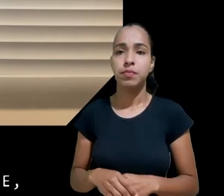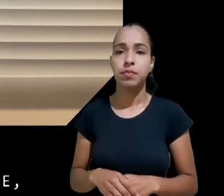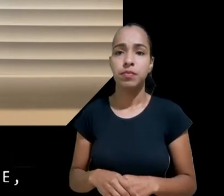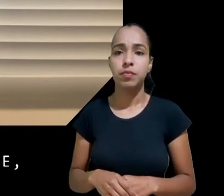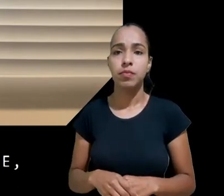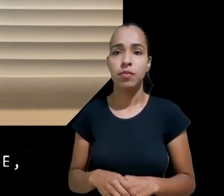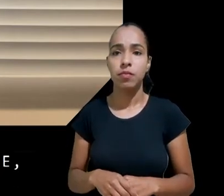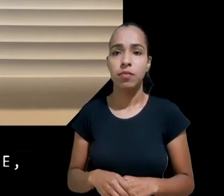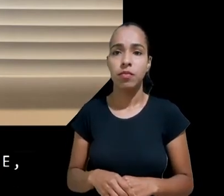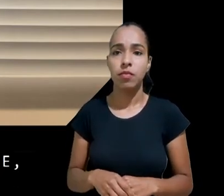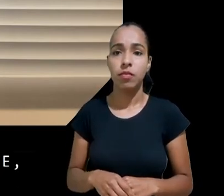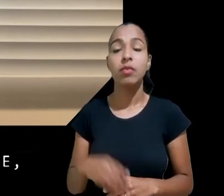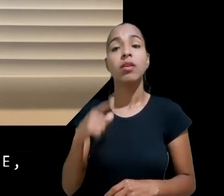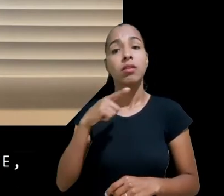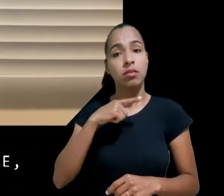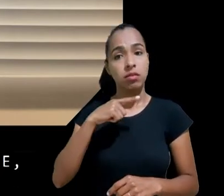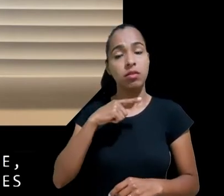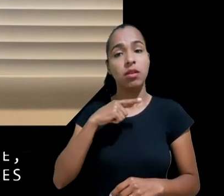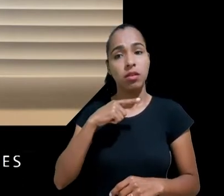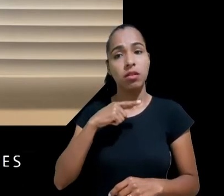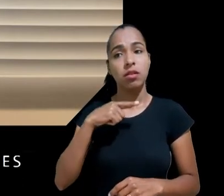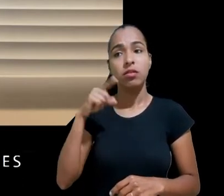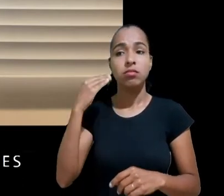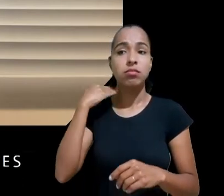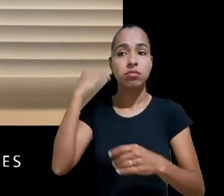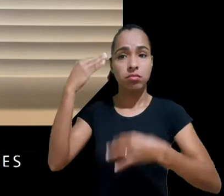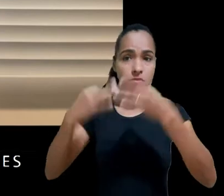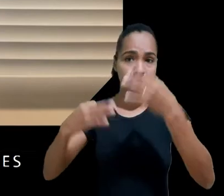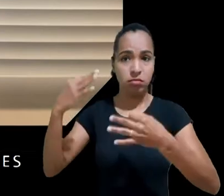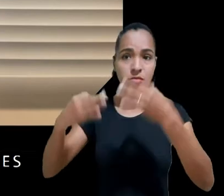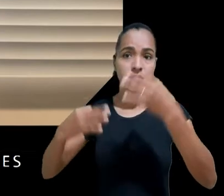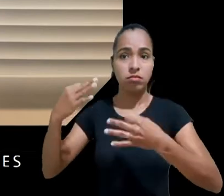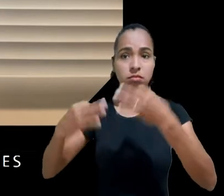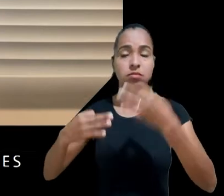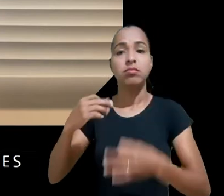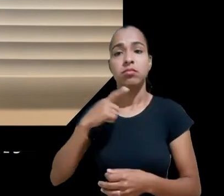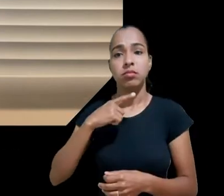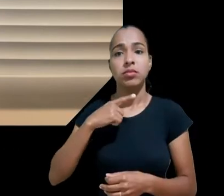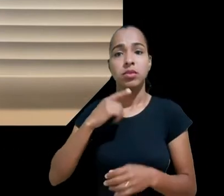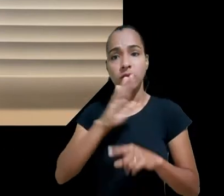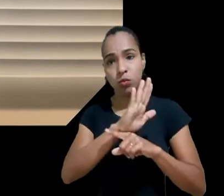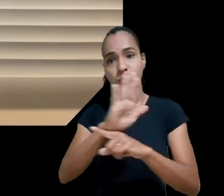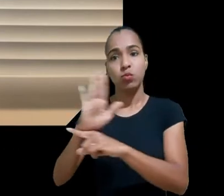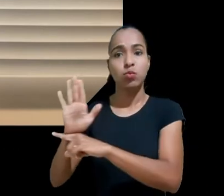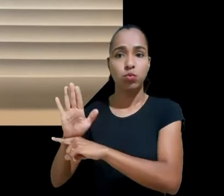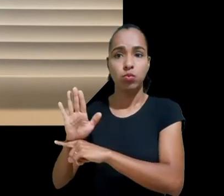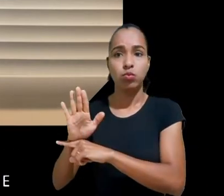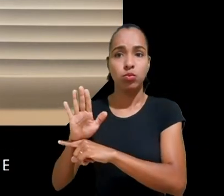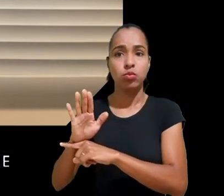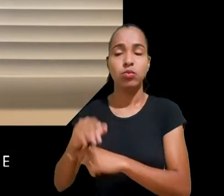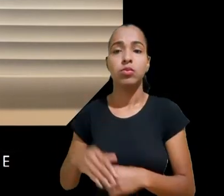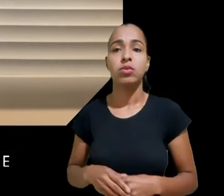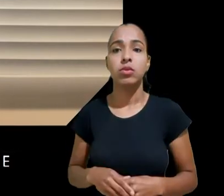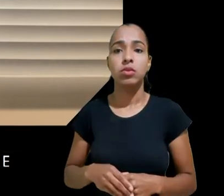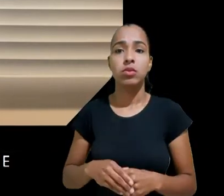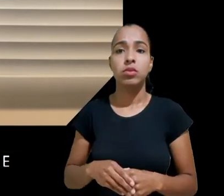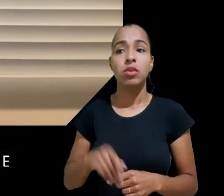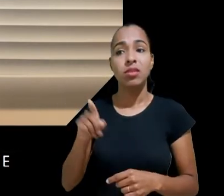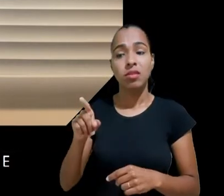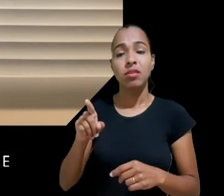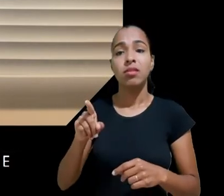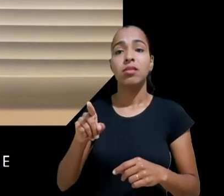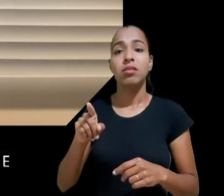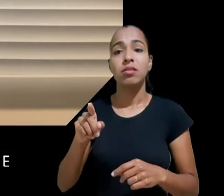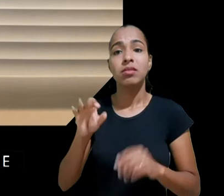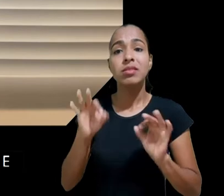para resolver o problema, já que, constatado que houve a violação a um dever de cuidado diante de um hipervulnerável, nós